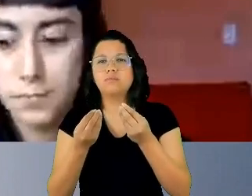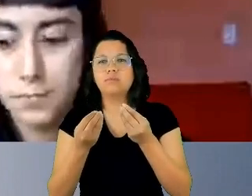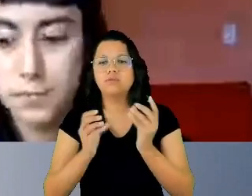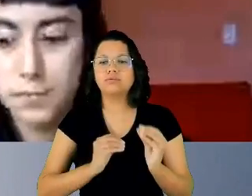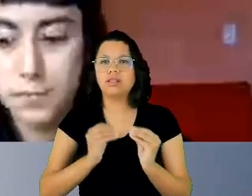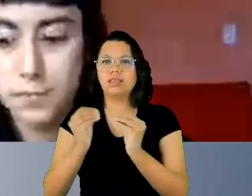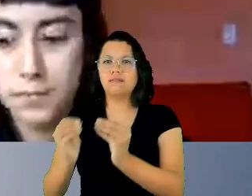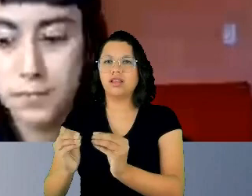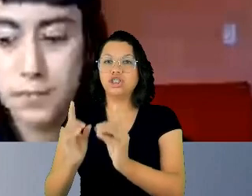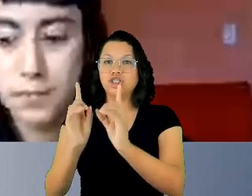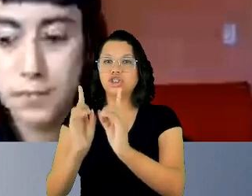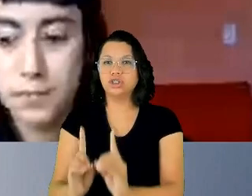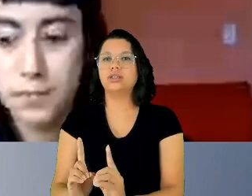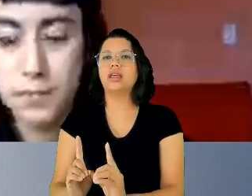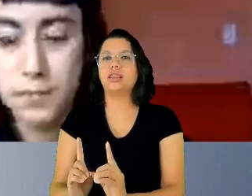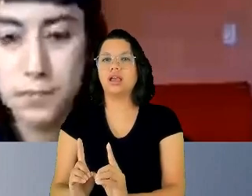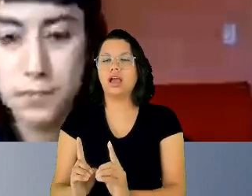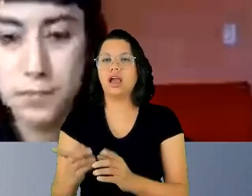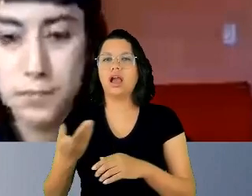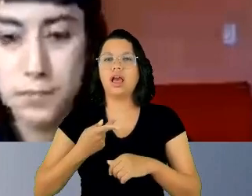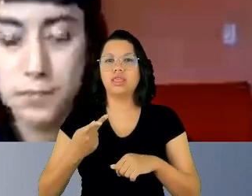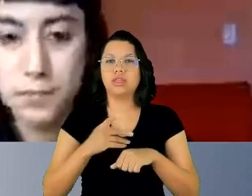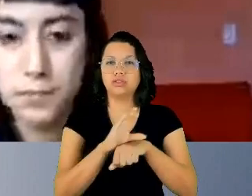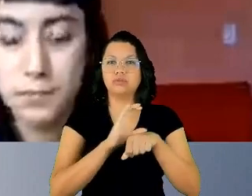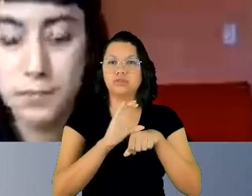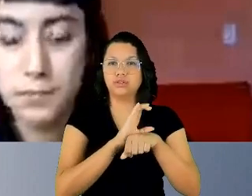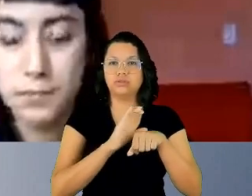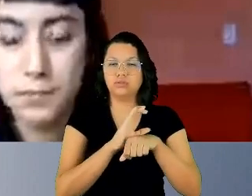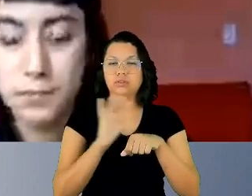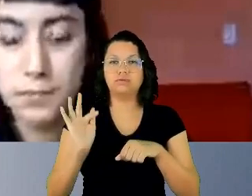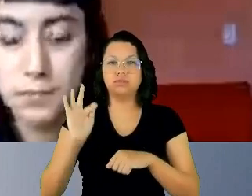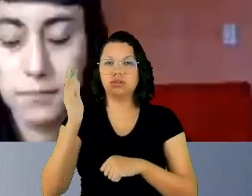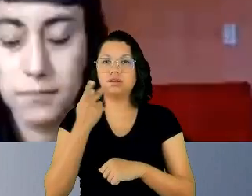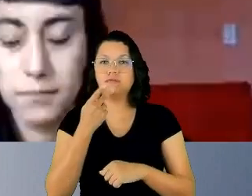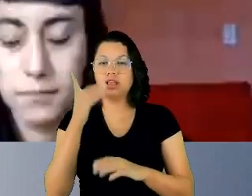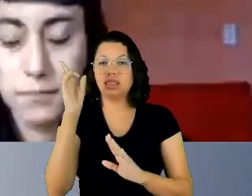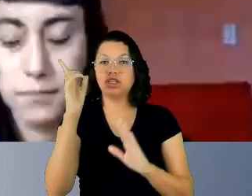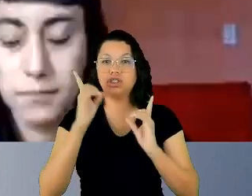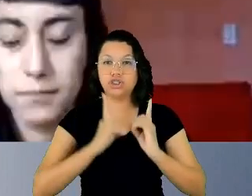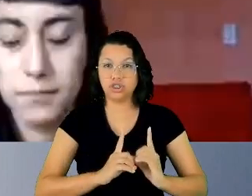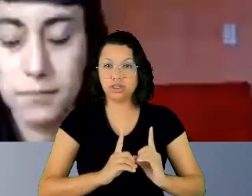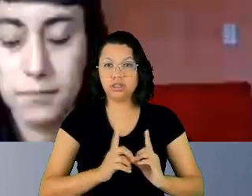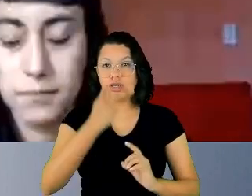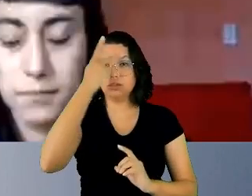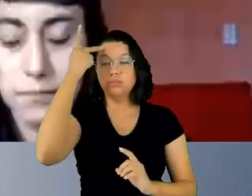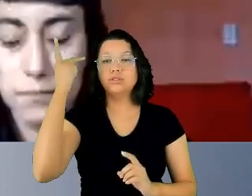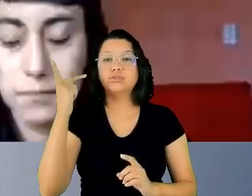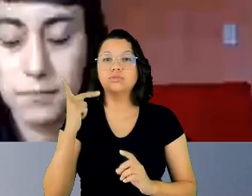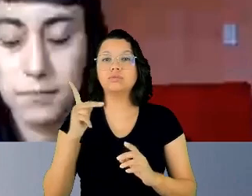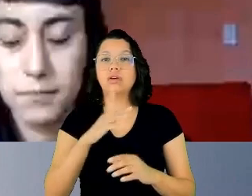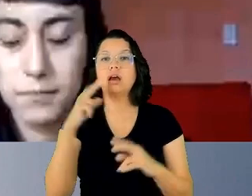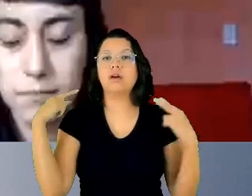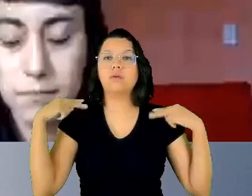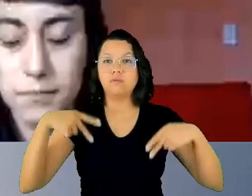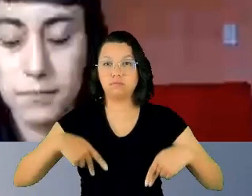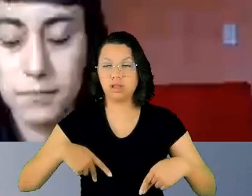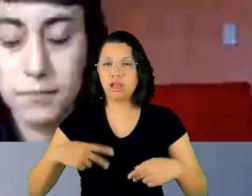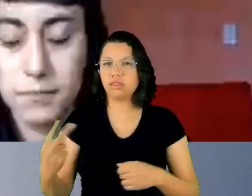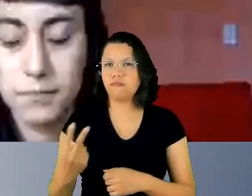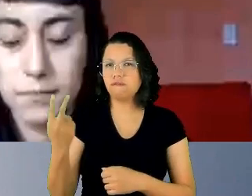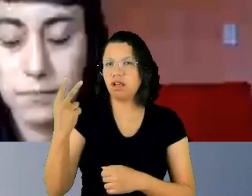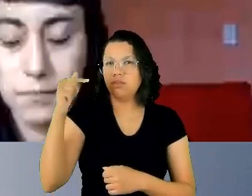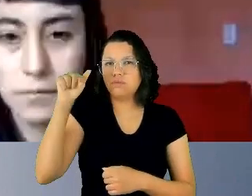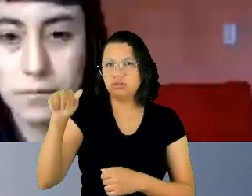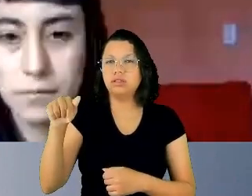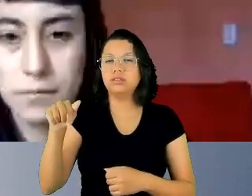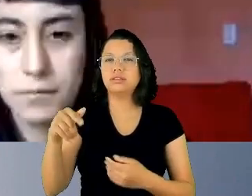outro. A nossa Constituição Federal trata do princípio da dignidade da pessoa humana. E ele se valoriza ou ele se efetiva